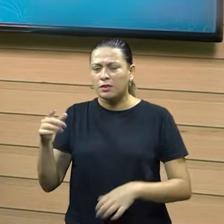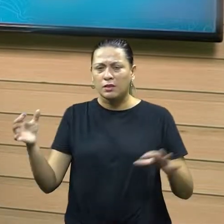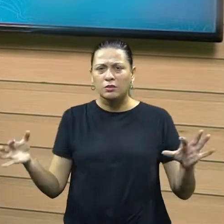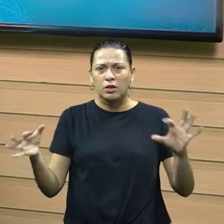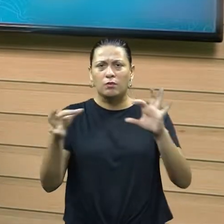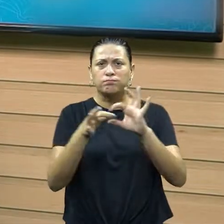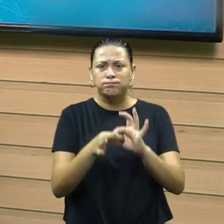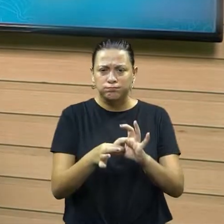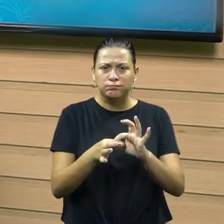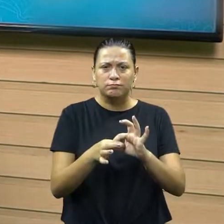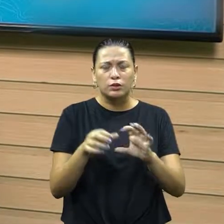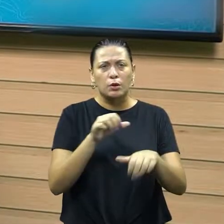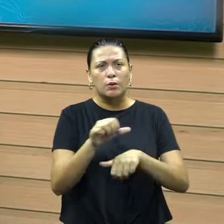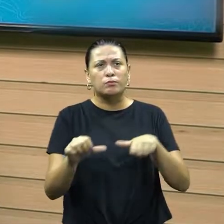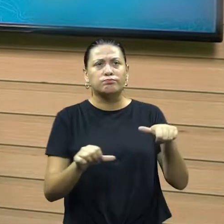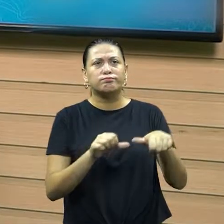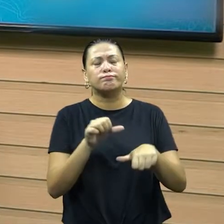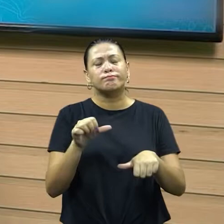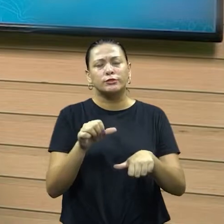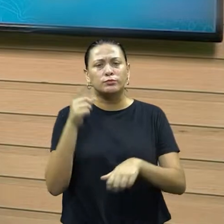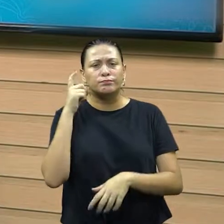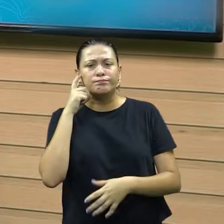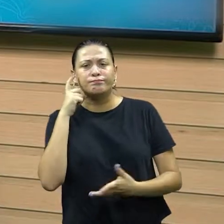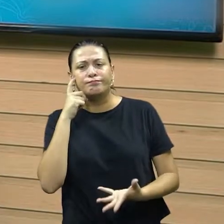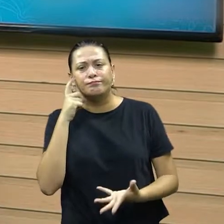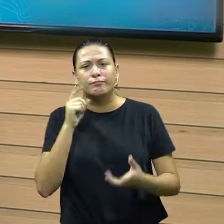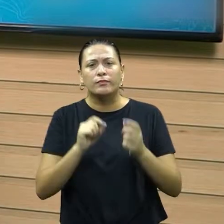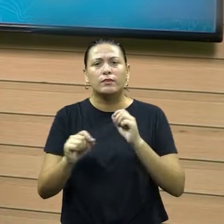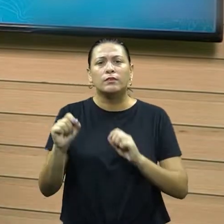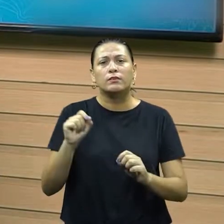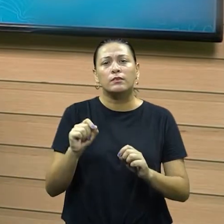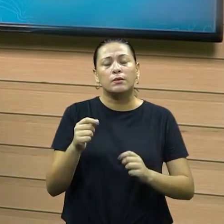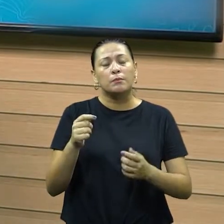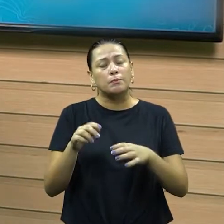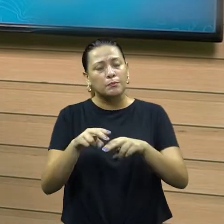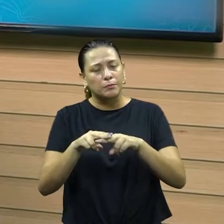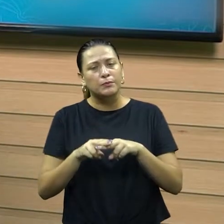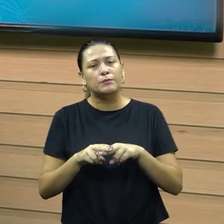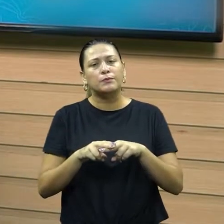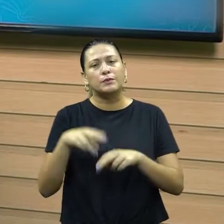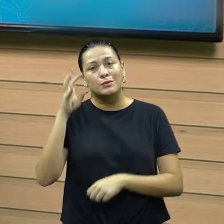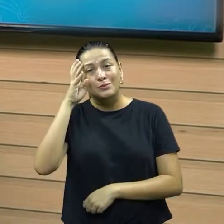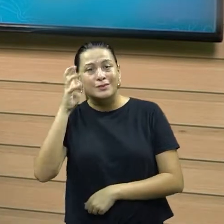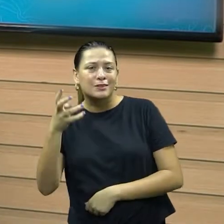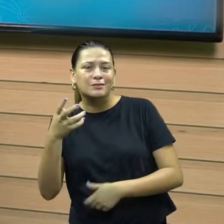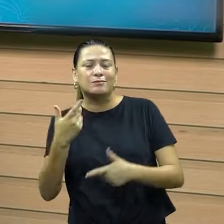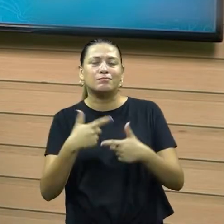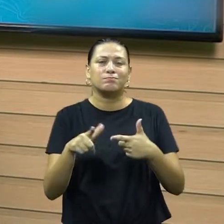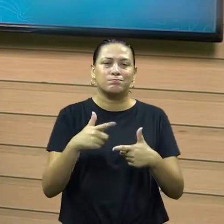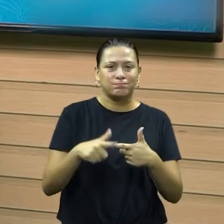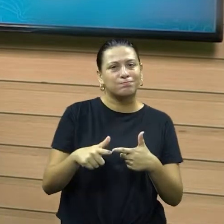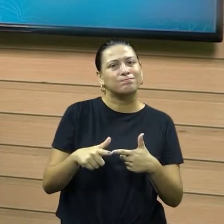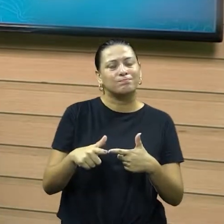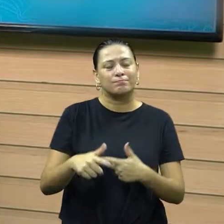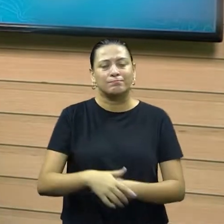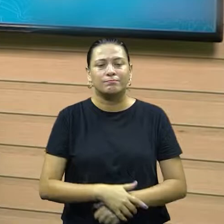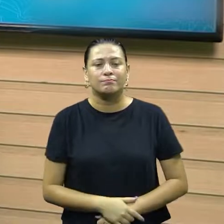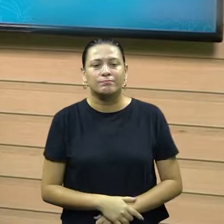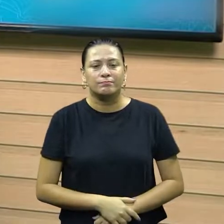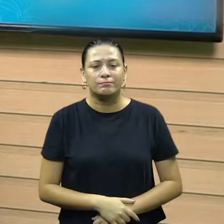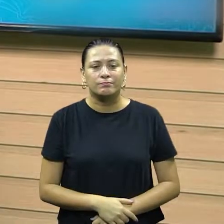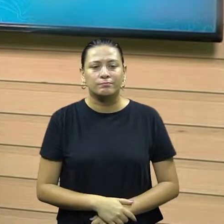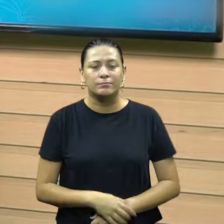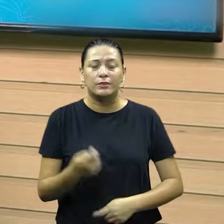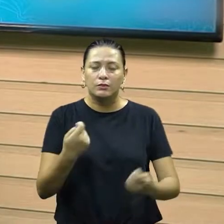acaba mudando a posição justamente para alcançar. Por isso que ela disse que é essa questão de resolver problemas, né, ela acaba colocando, deixando bem claro que